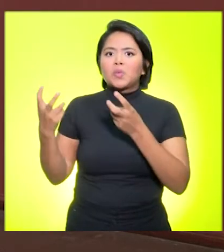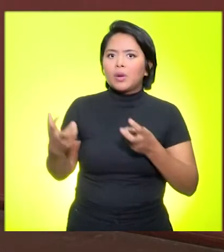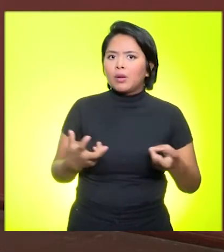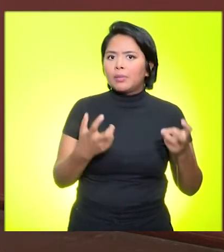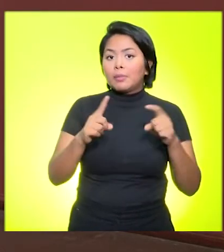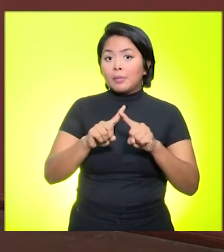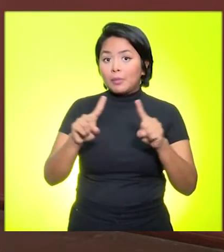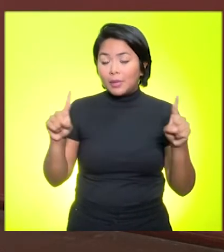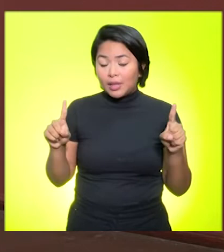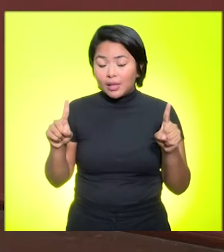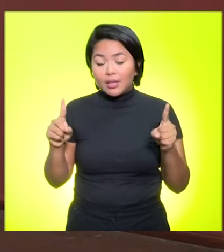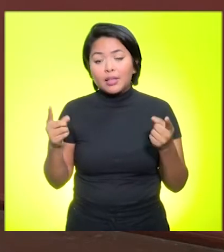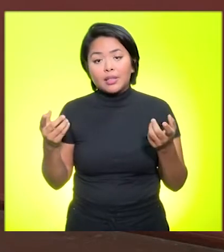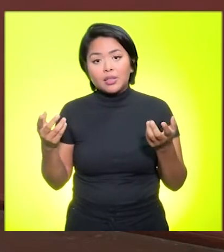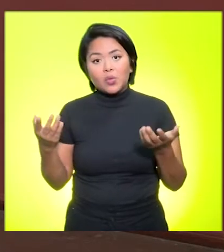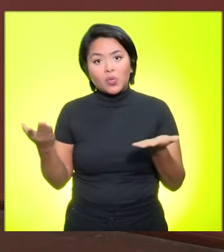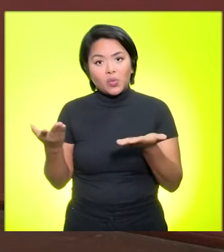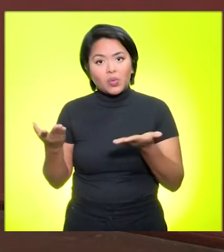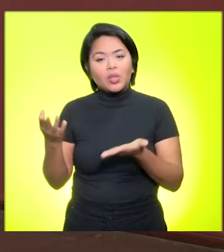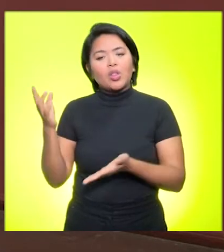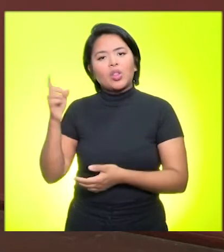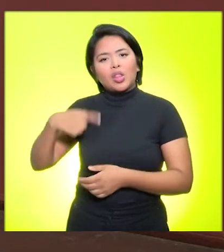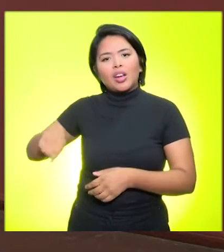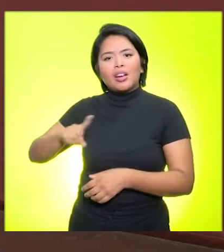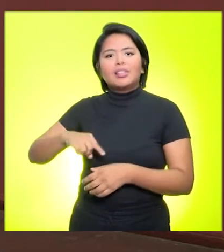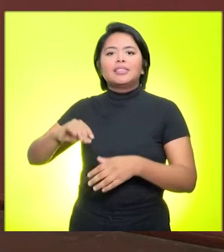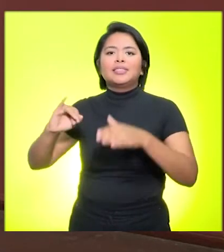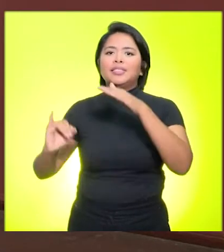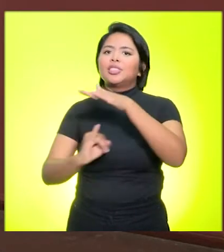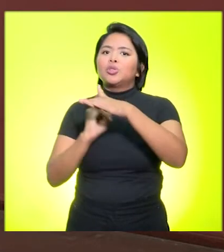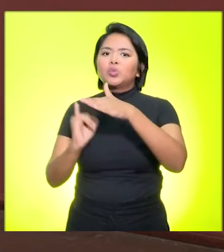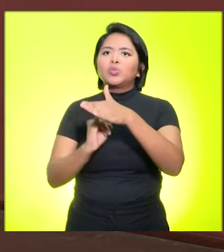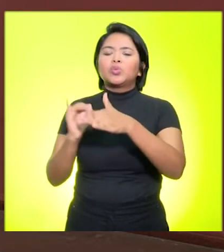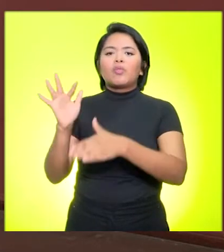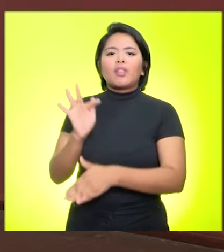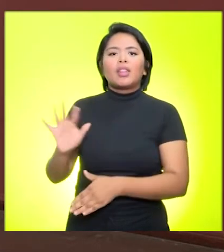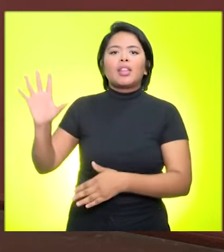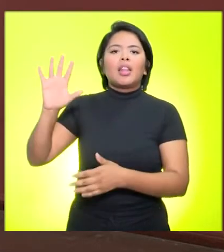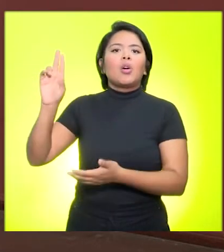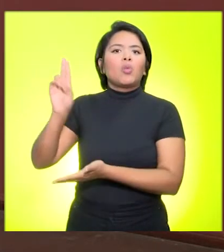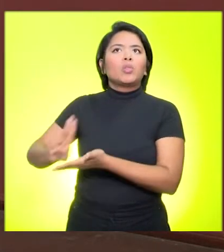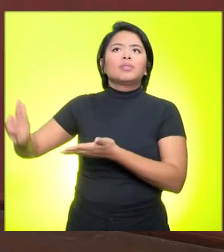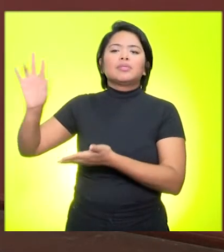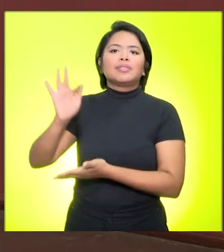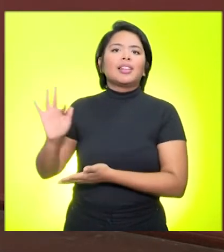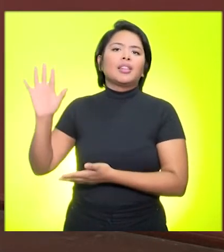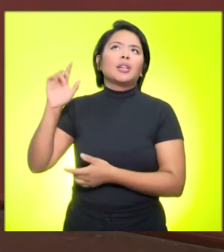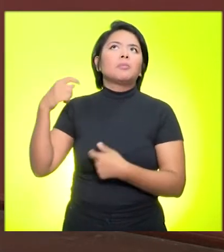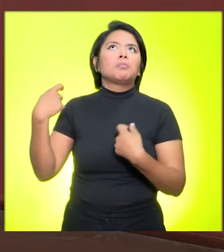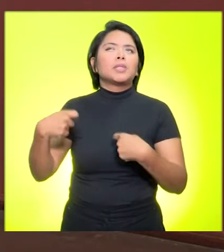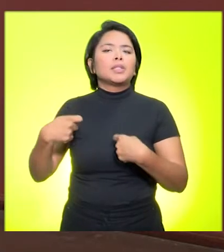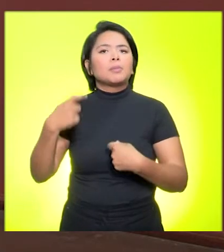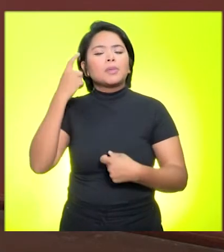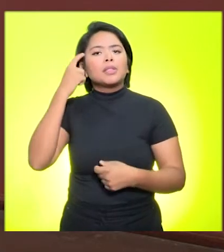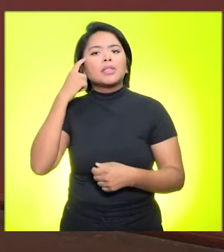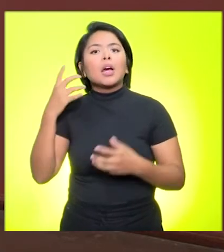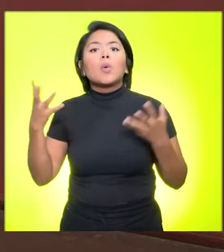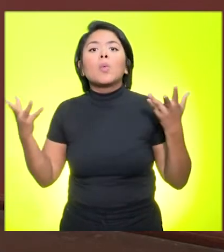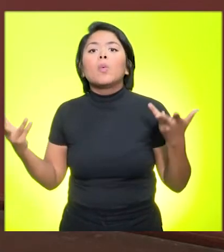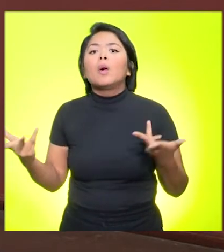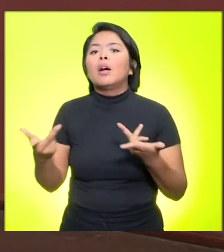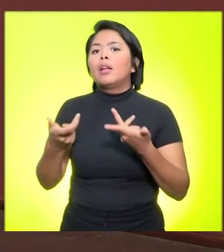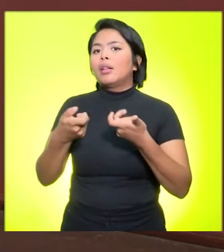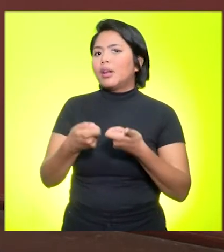federais, institutos federais, estaduais, precisamos pensar sempre na questão da qualidade. Então, como oferecer uma